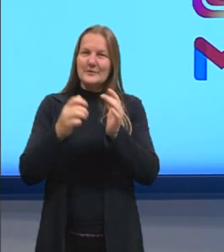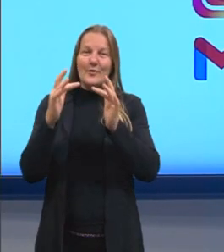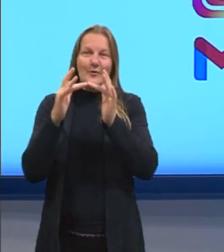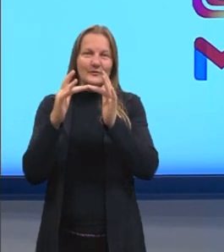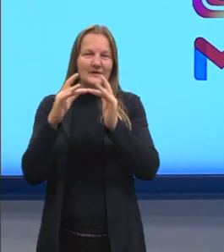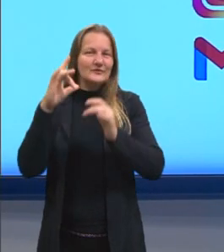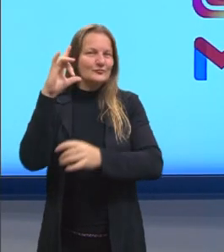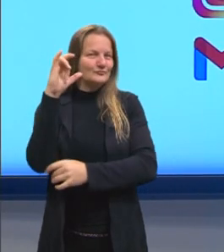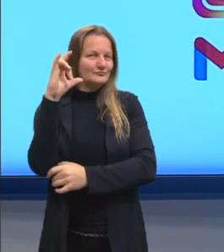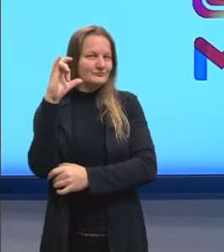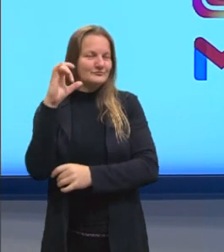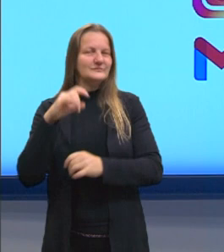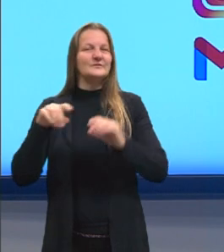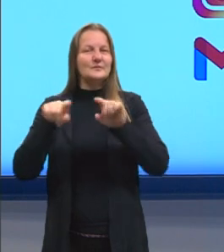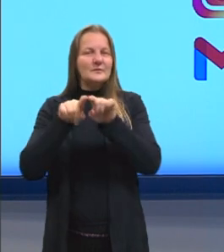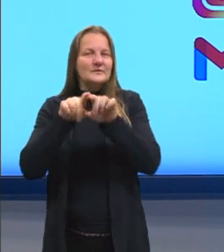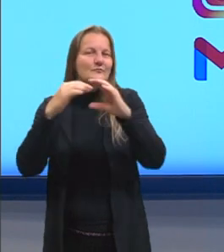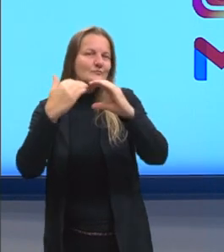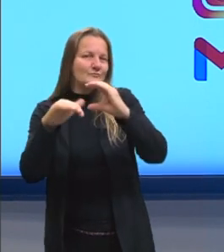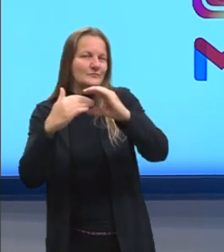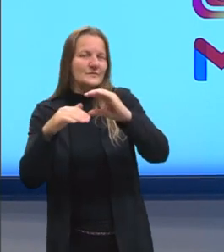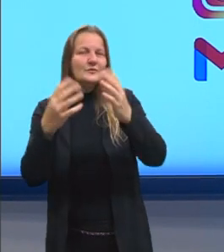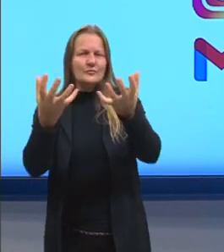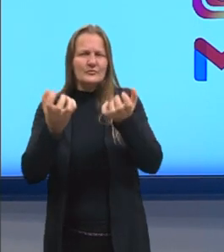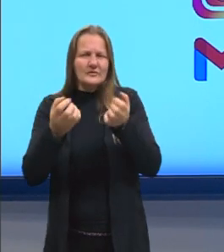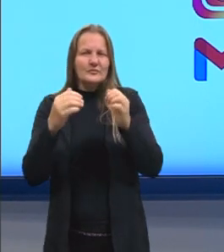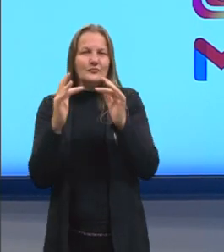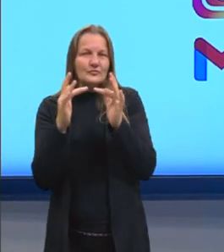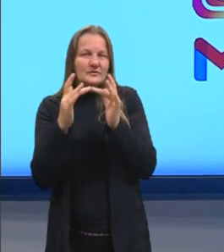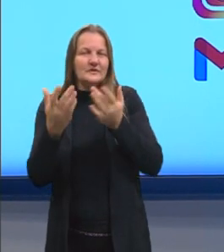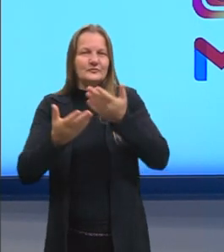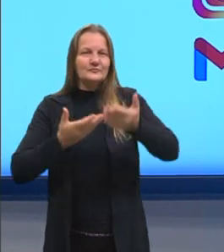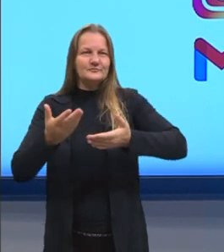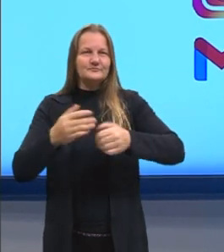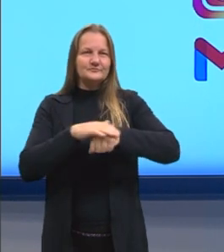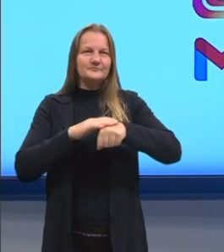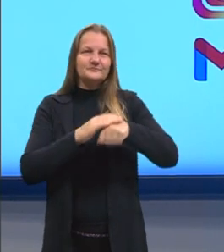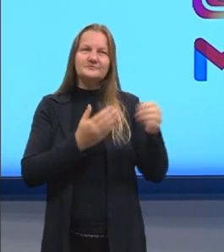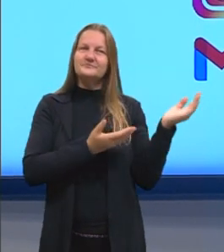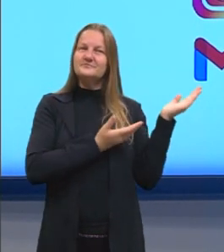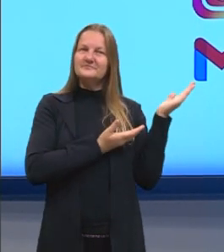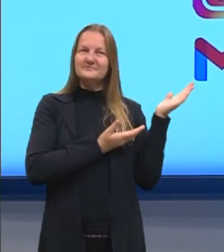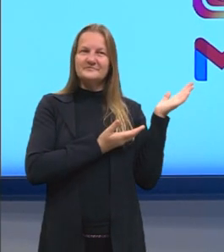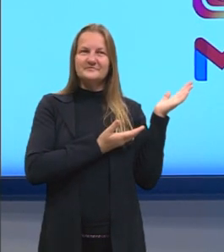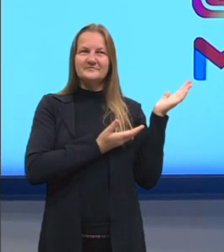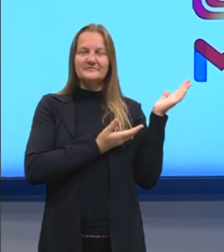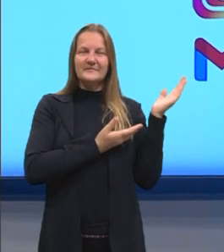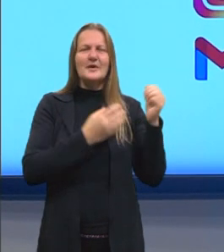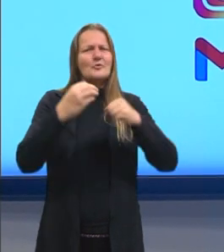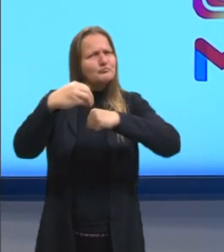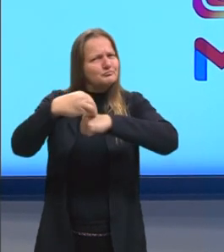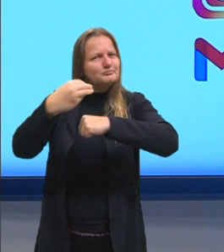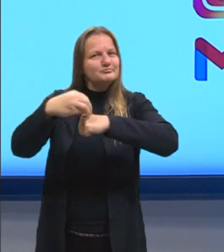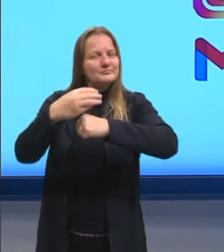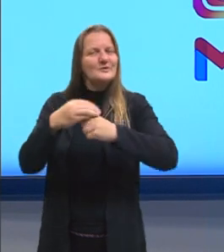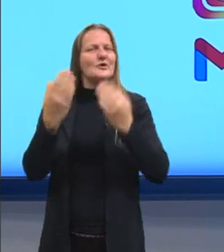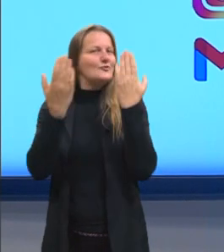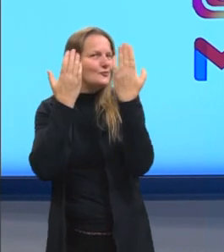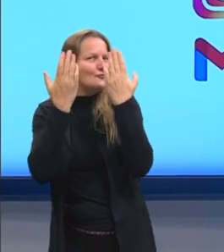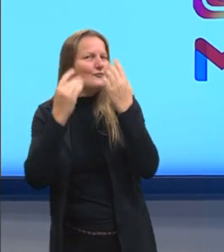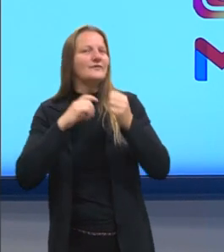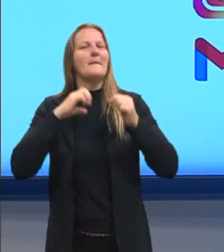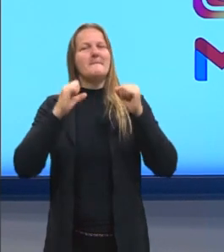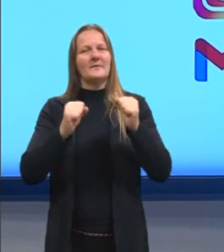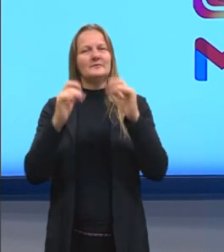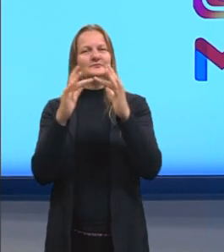Instagram e também meu e-mail, caso vocês queiram entrar em contato, deixar alguma sugestão, tirar dúvidas,